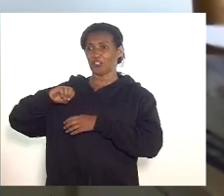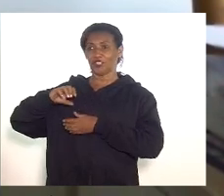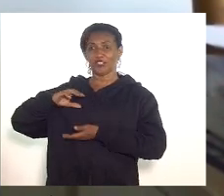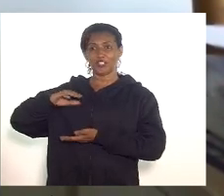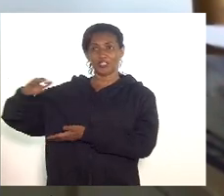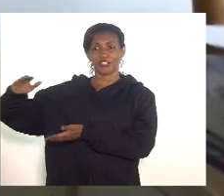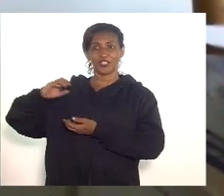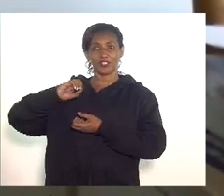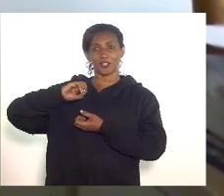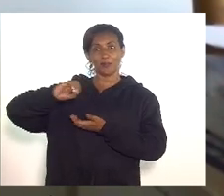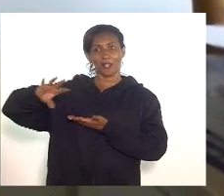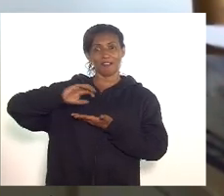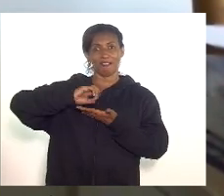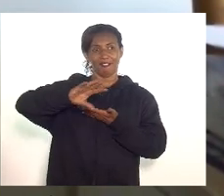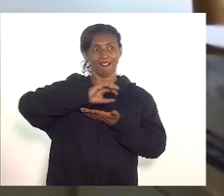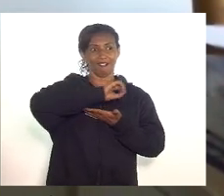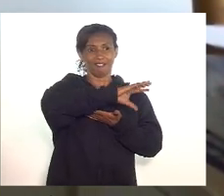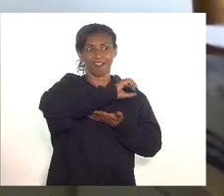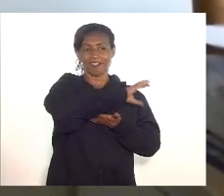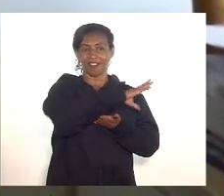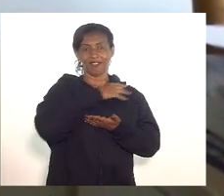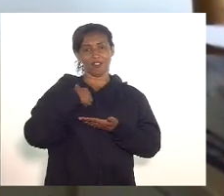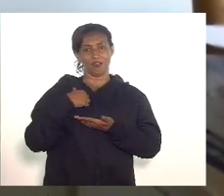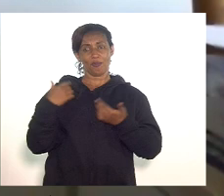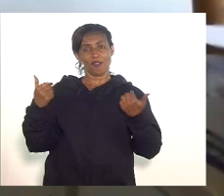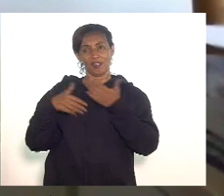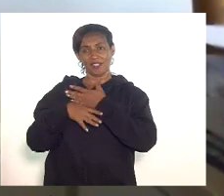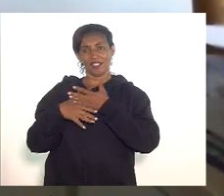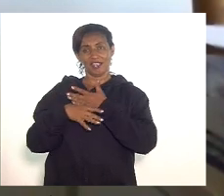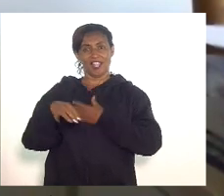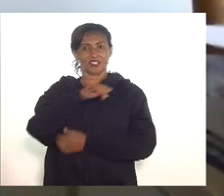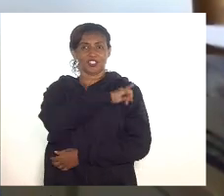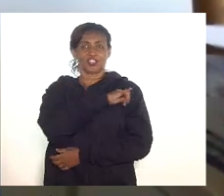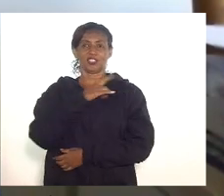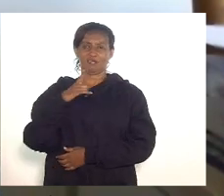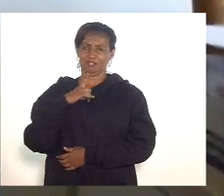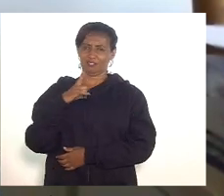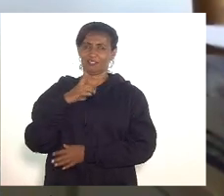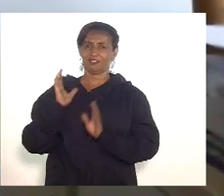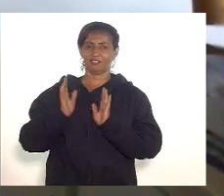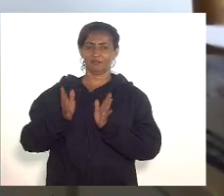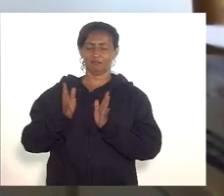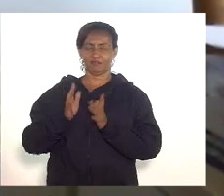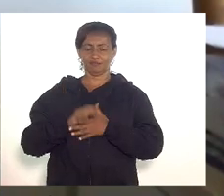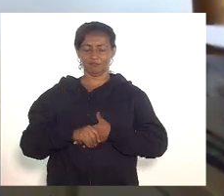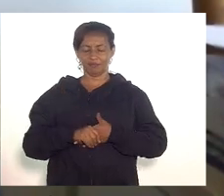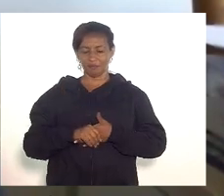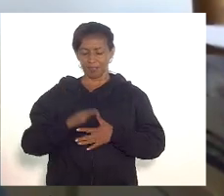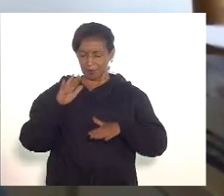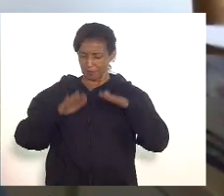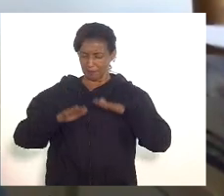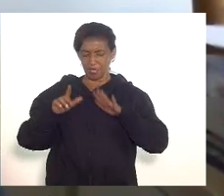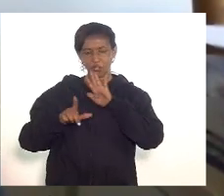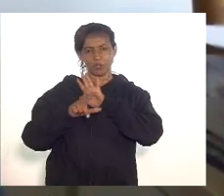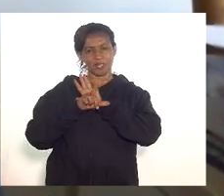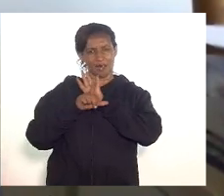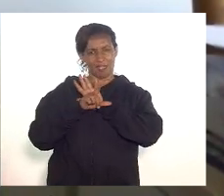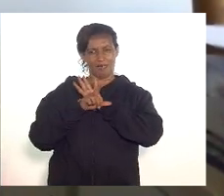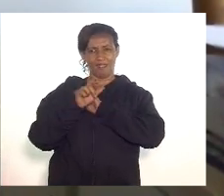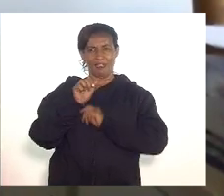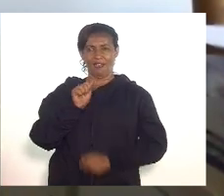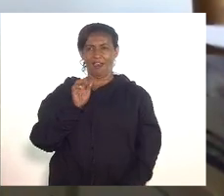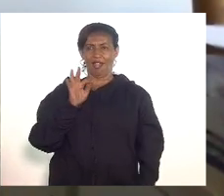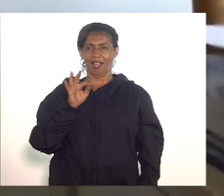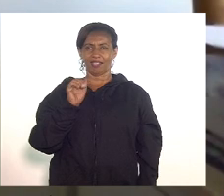aqui na cidade e no estado do Rio de Janeiro e mesmo essa lei dos atacadistas